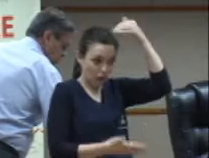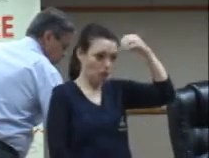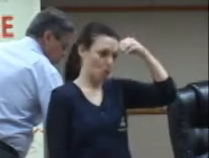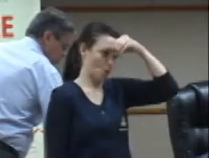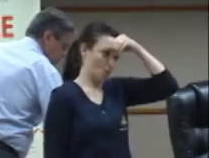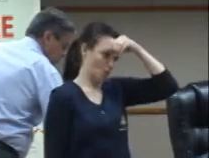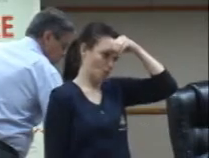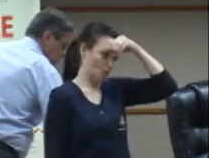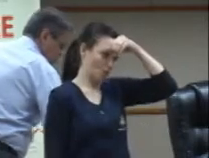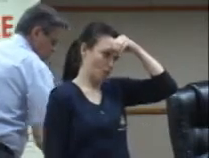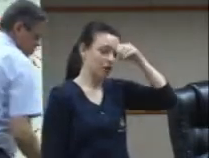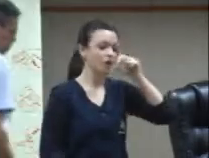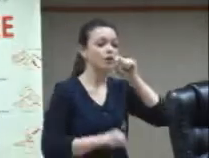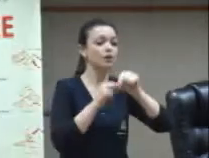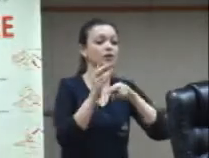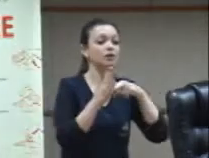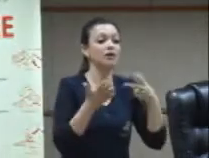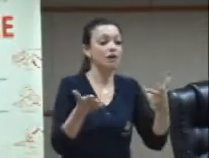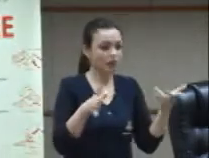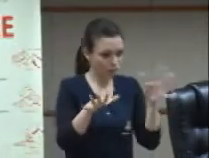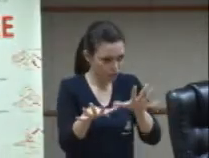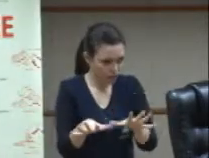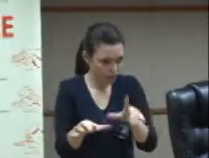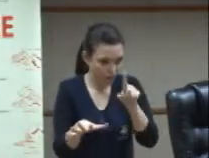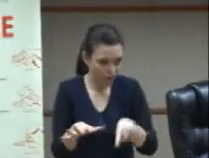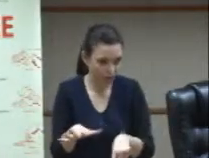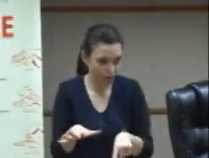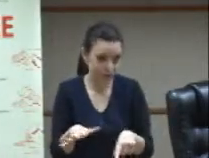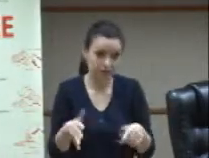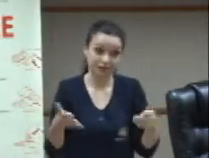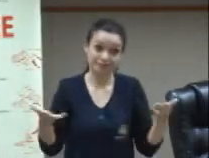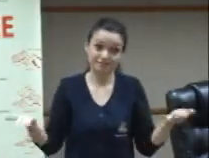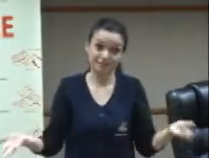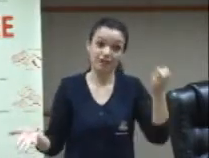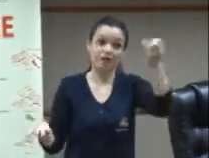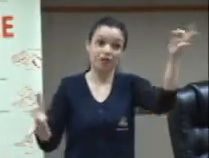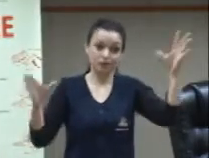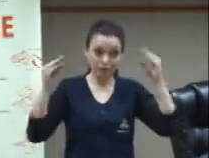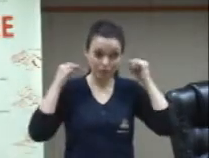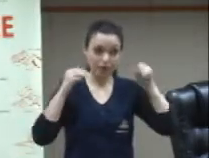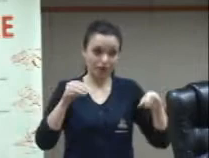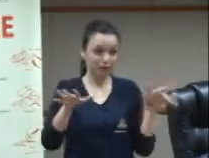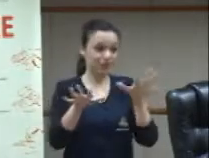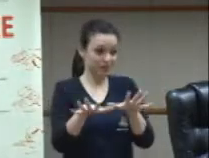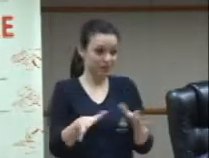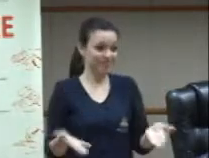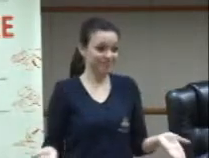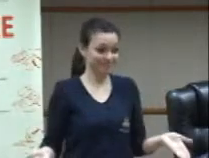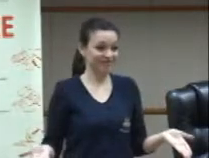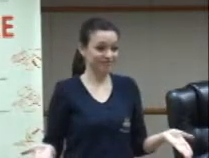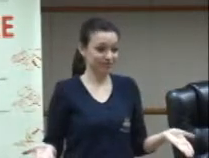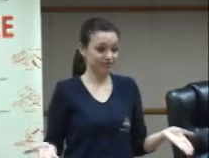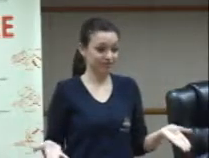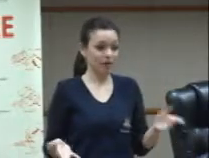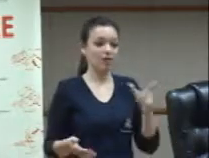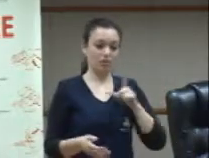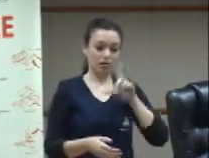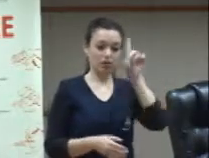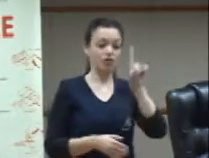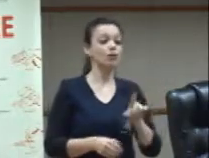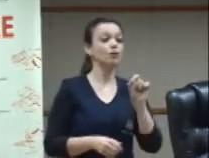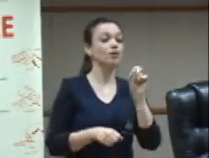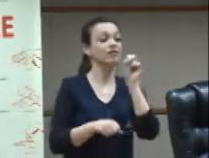e isso nós chamamos de inclusão isso nós chamamos de inclusão ou seja o direito à vaga o